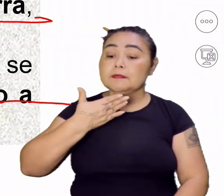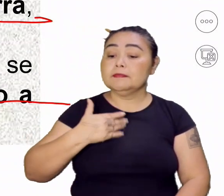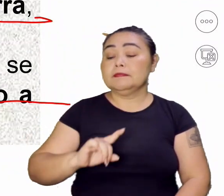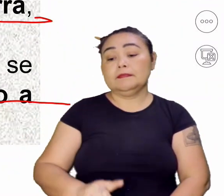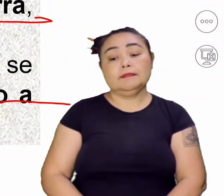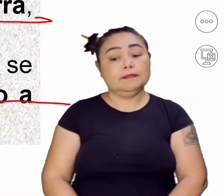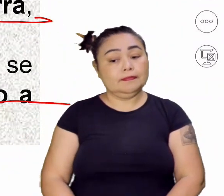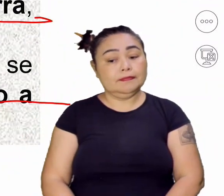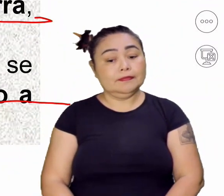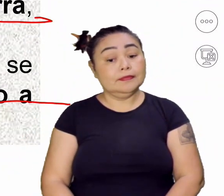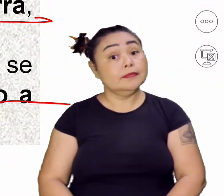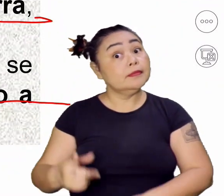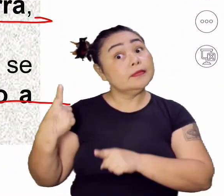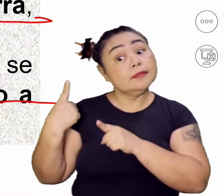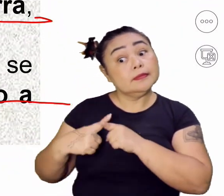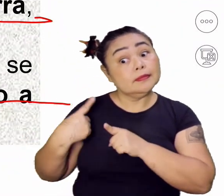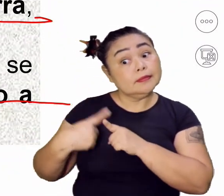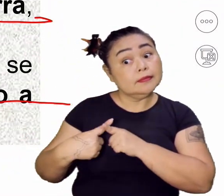Por quê?